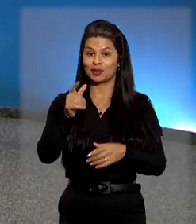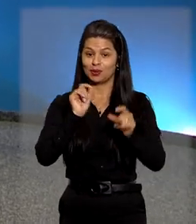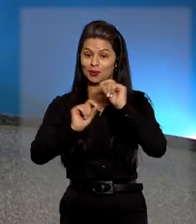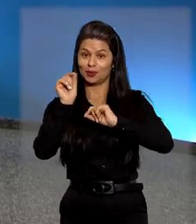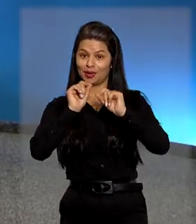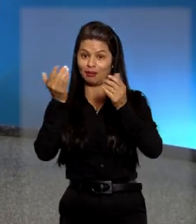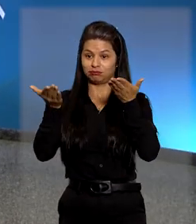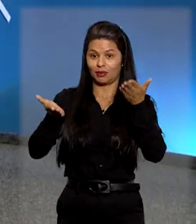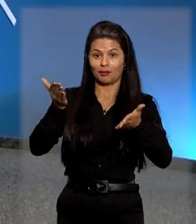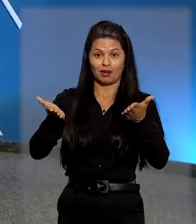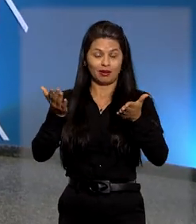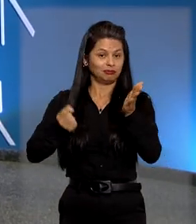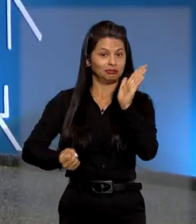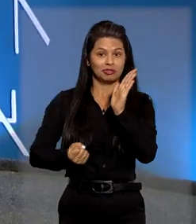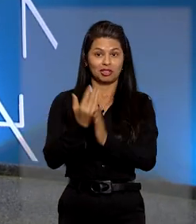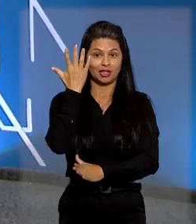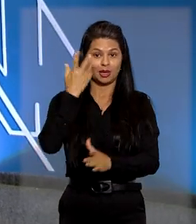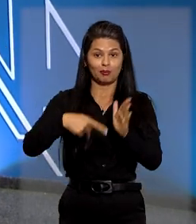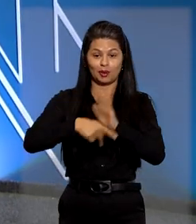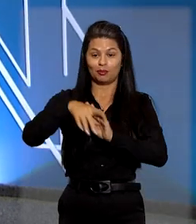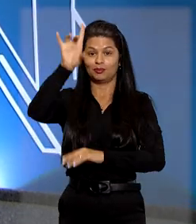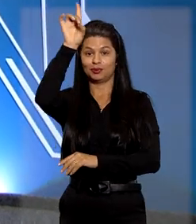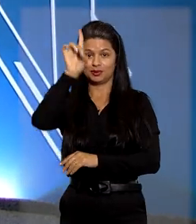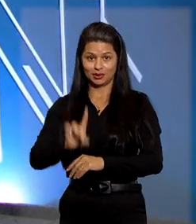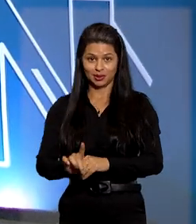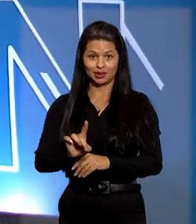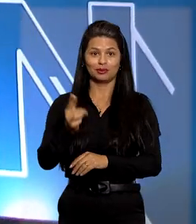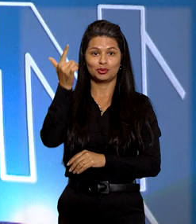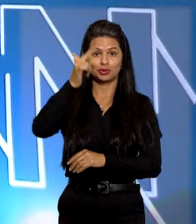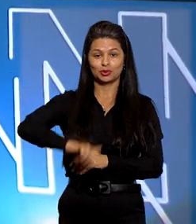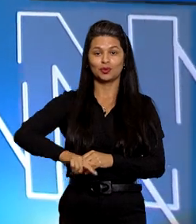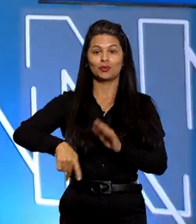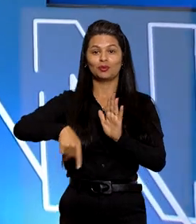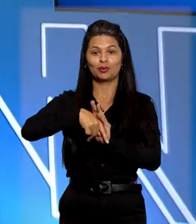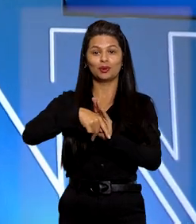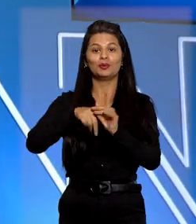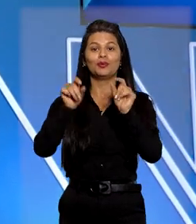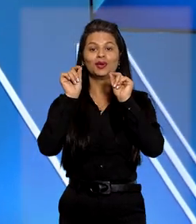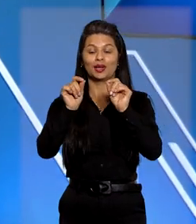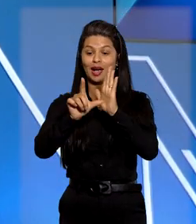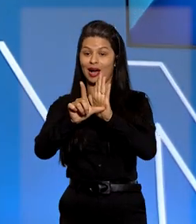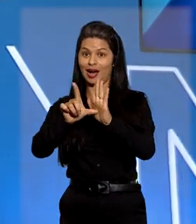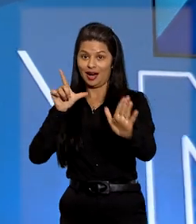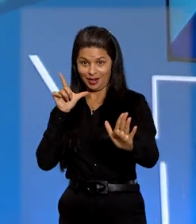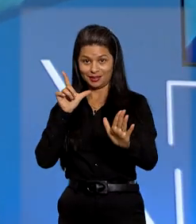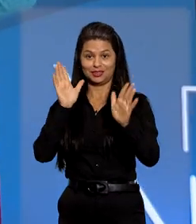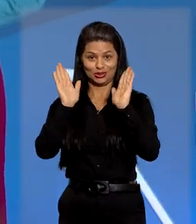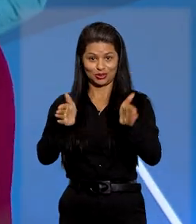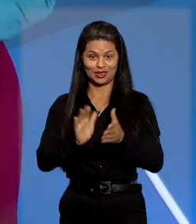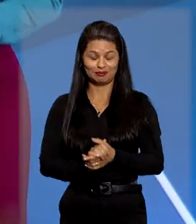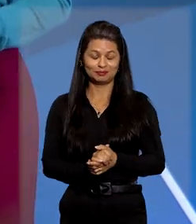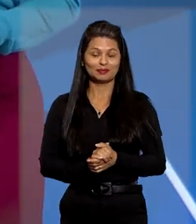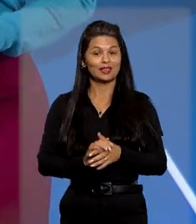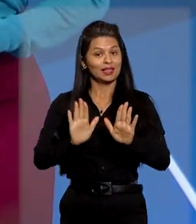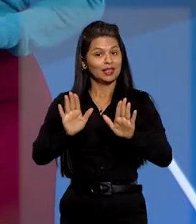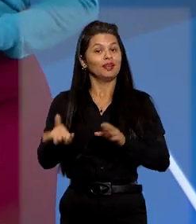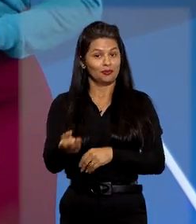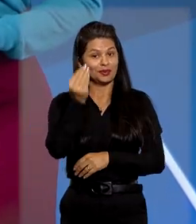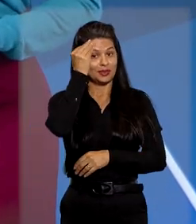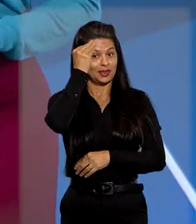estabilidade não cria presunção de direito à recondução ao cargo anteriormente exercido.